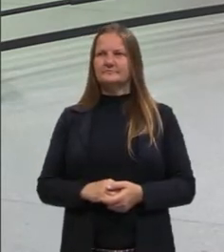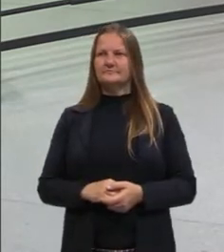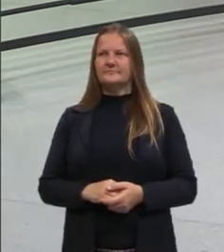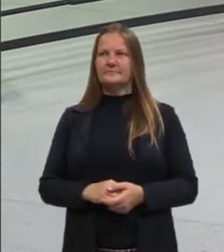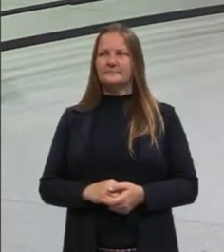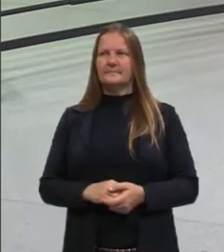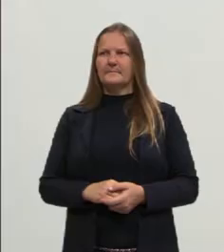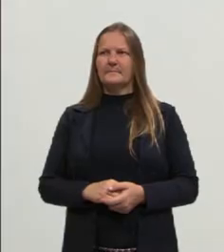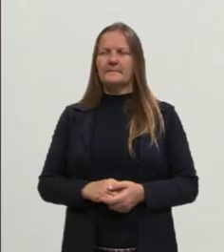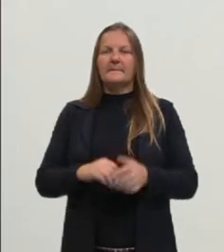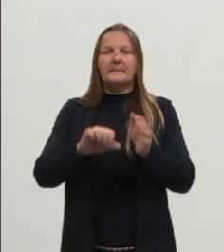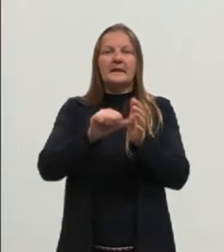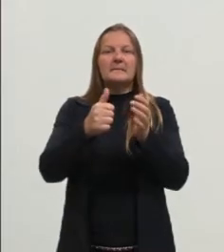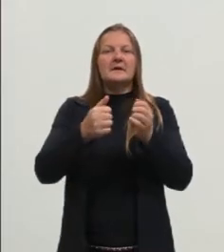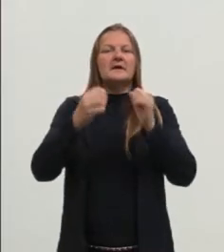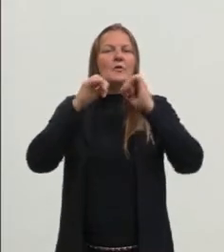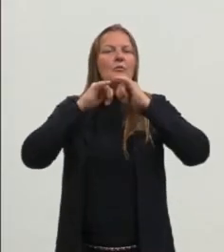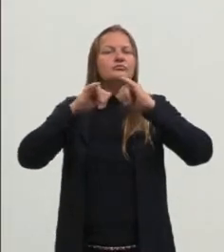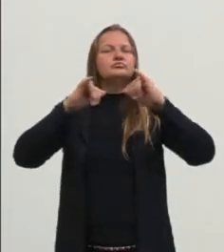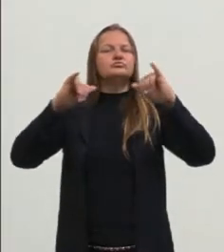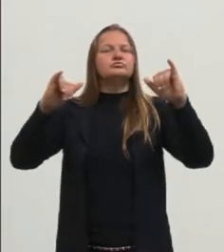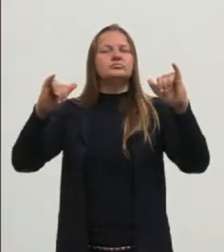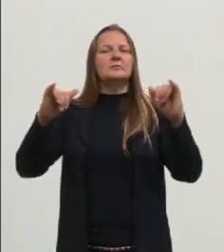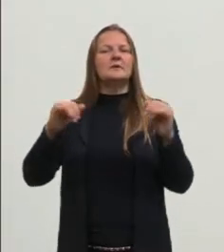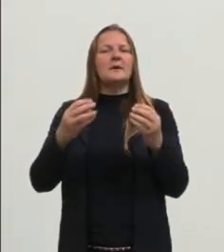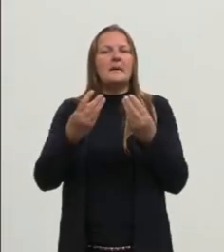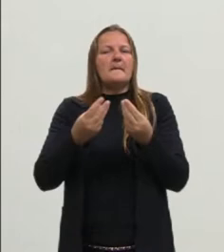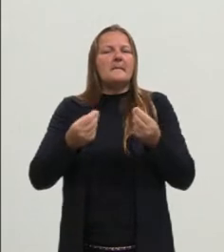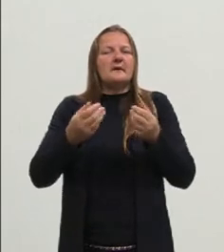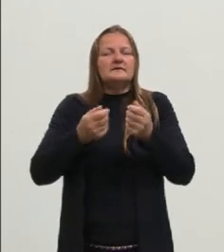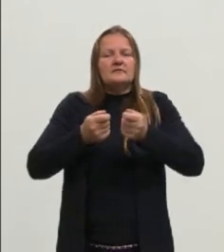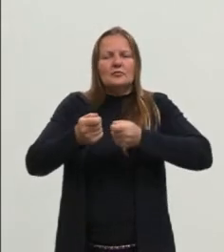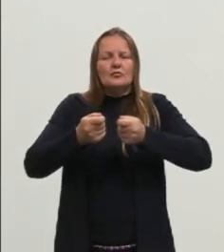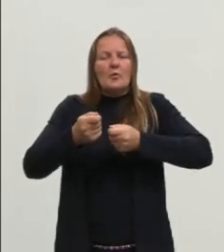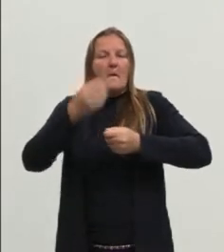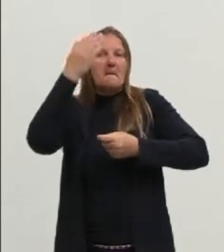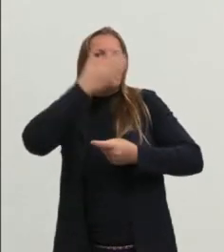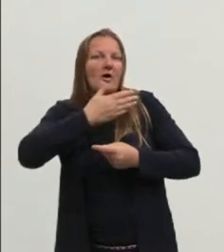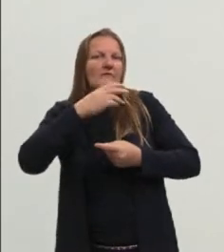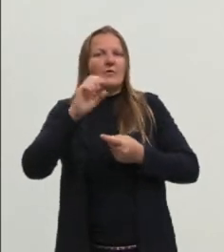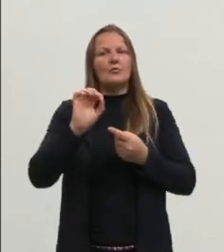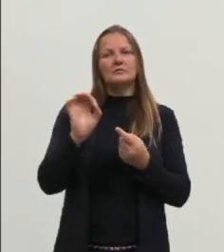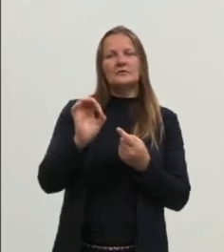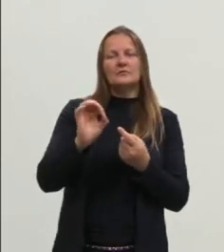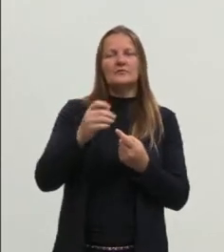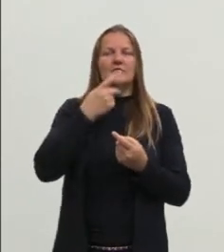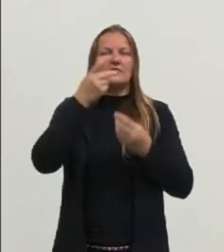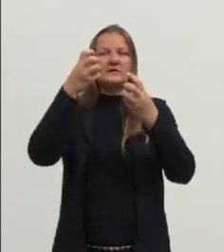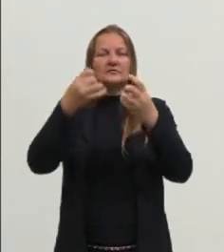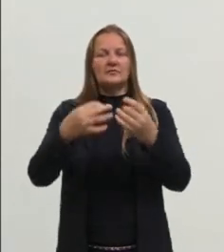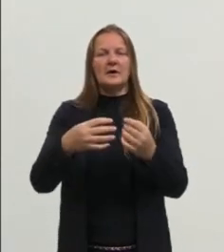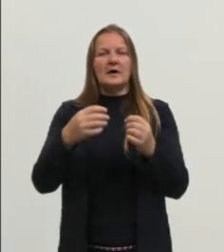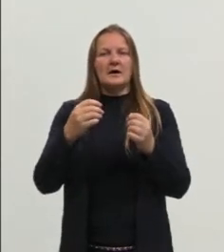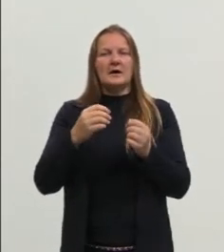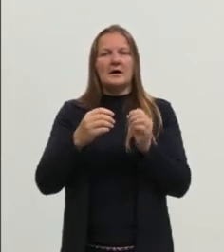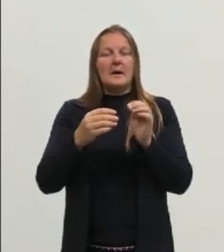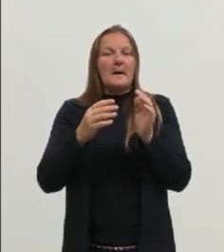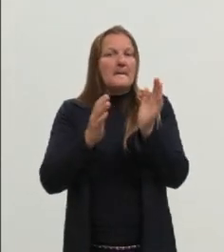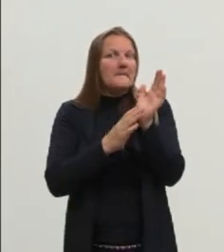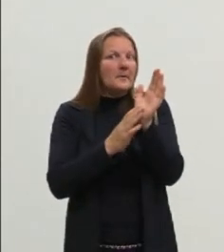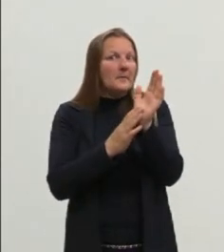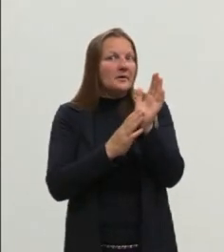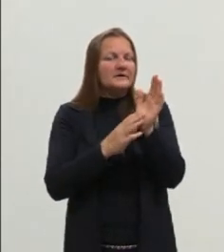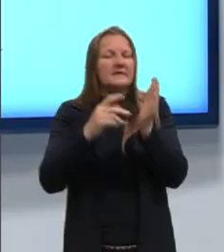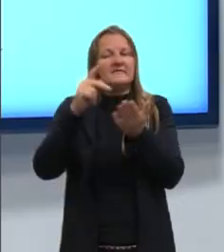enunciação, sentença passível de comprovação ou não, que é aquilo que você vinha falando antes. Ou uma sentença é